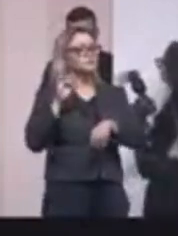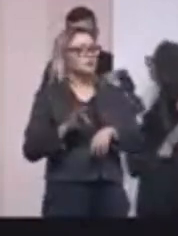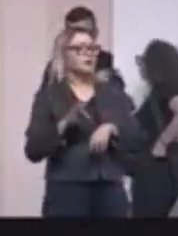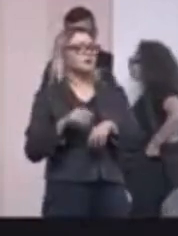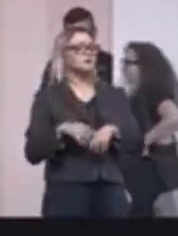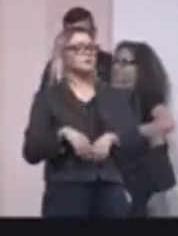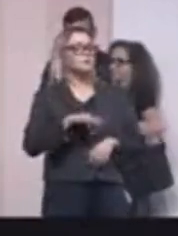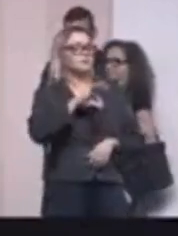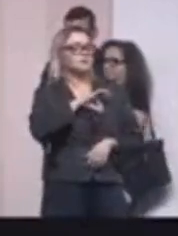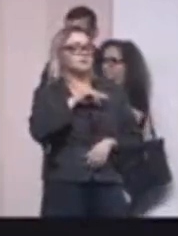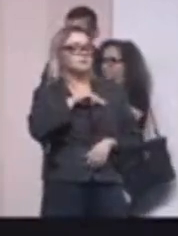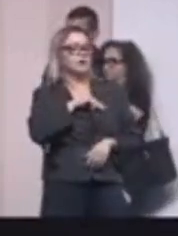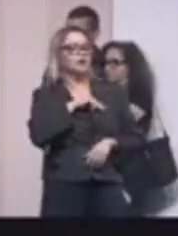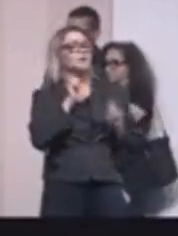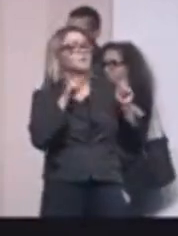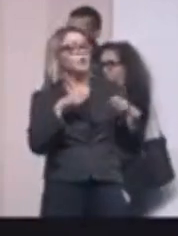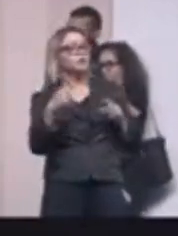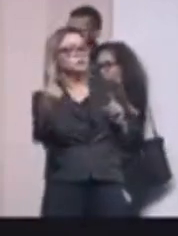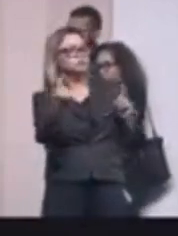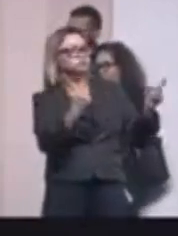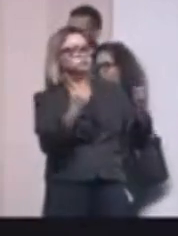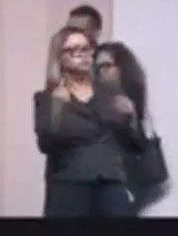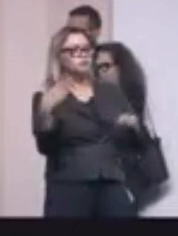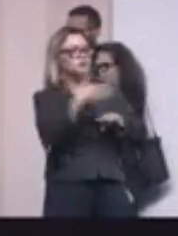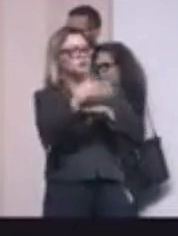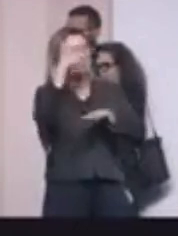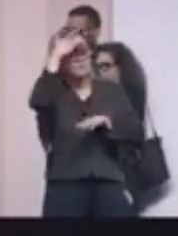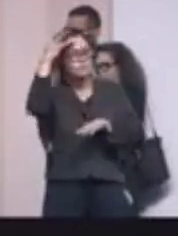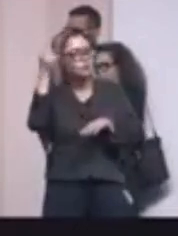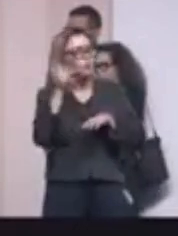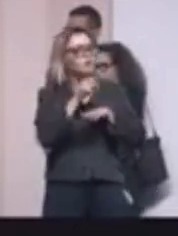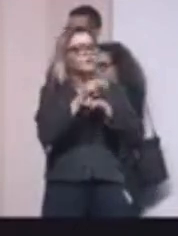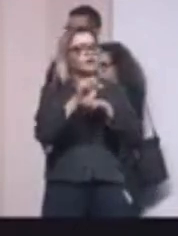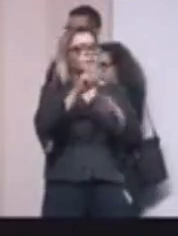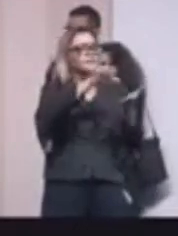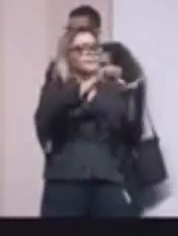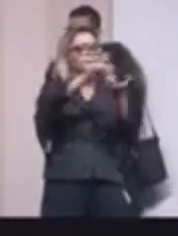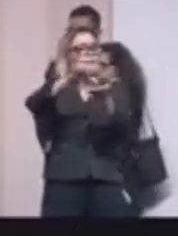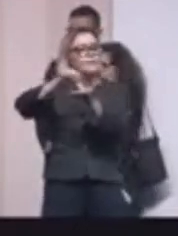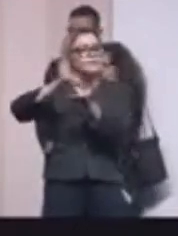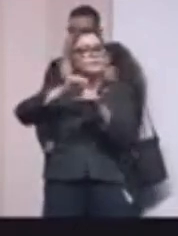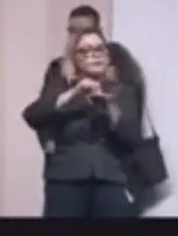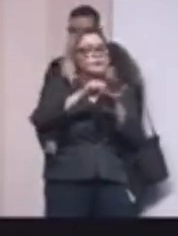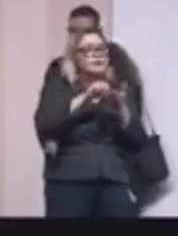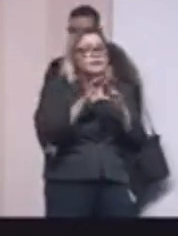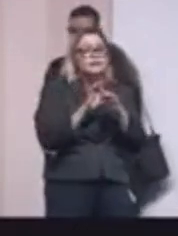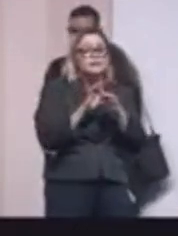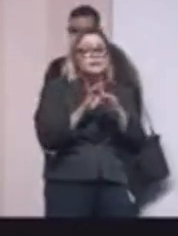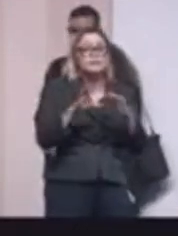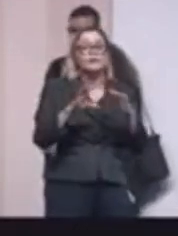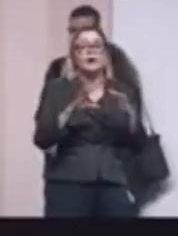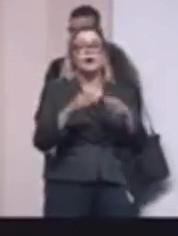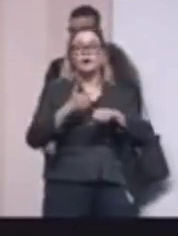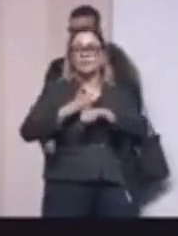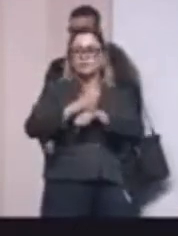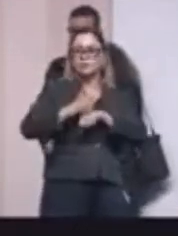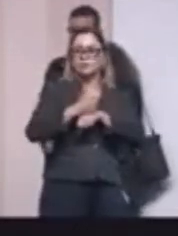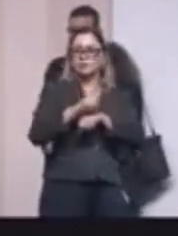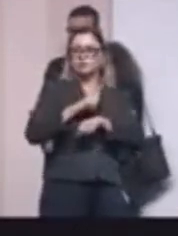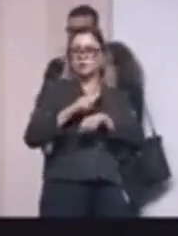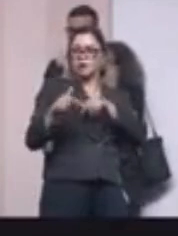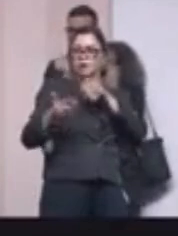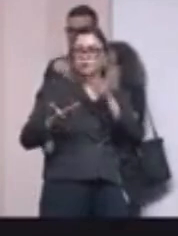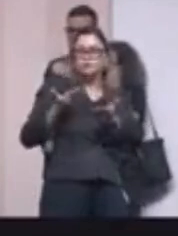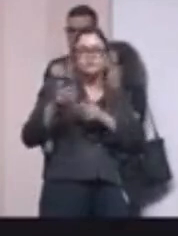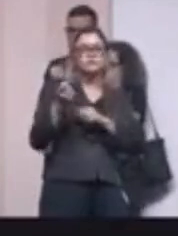Militar, porque isso vai permitir alocar essas pessoas nas unidades e liberar profissionais que estão no